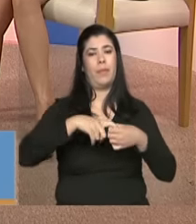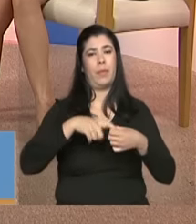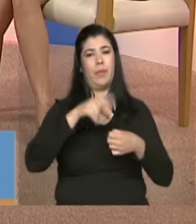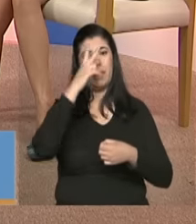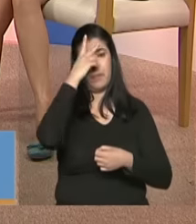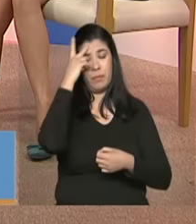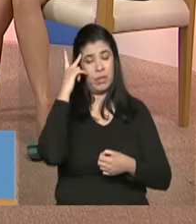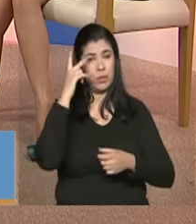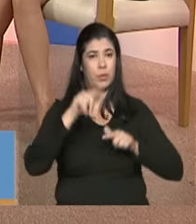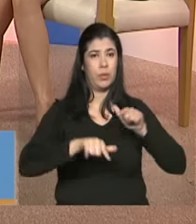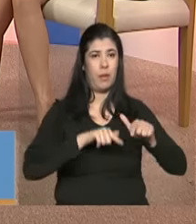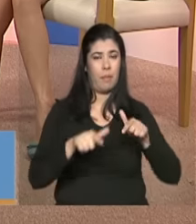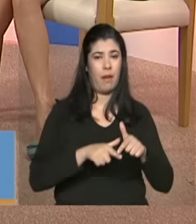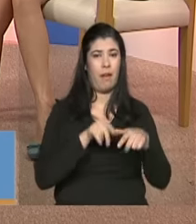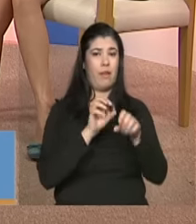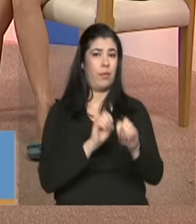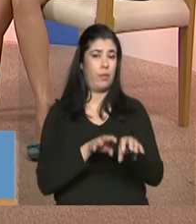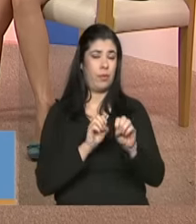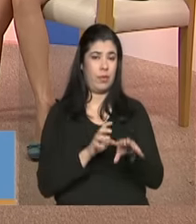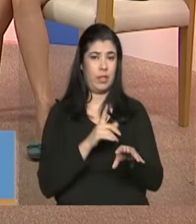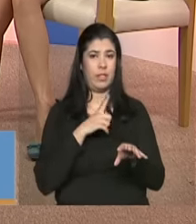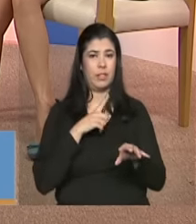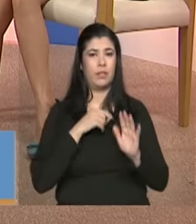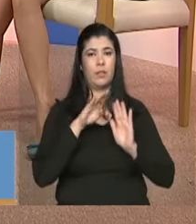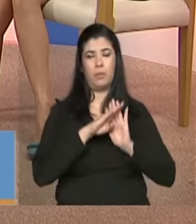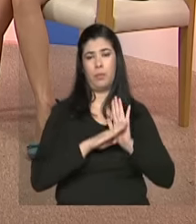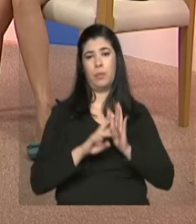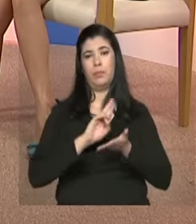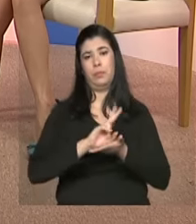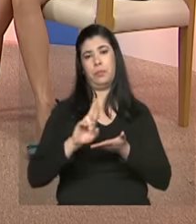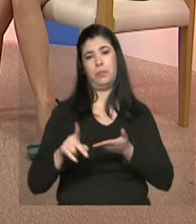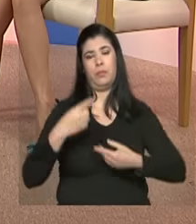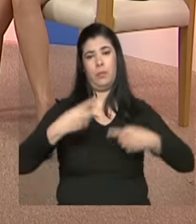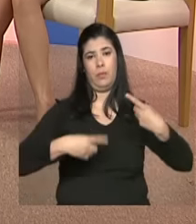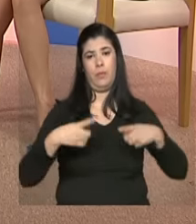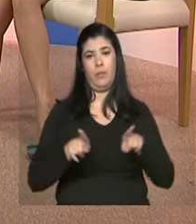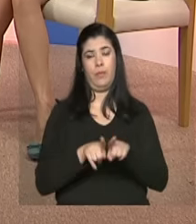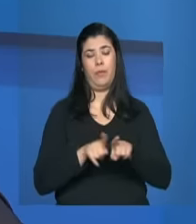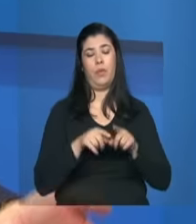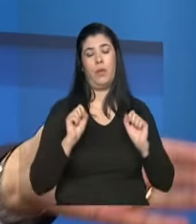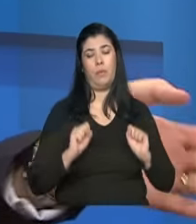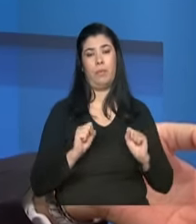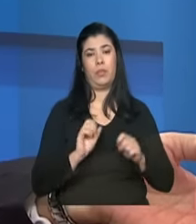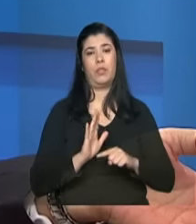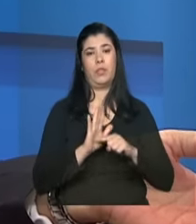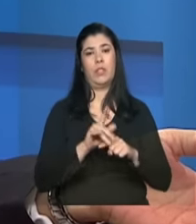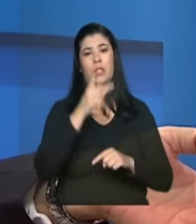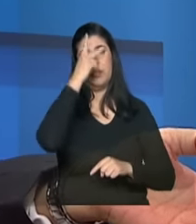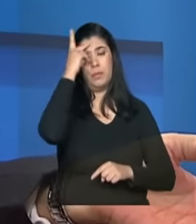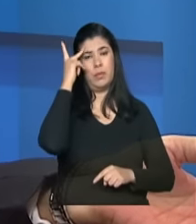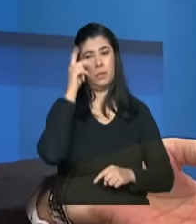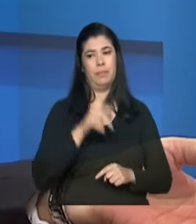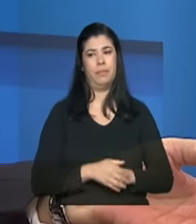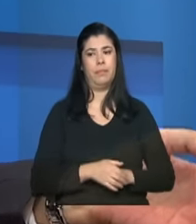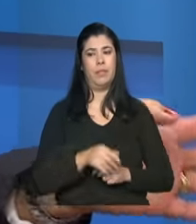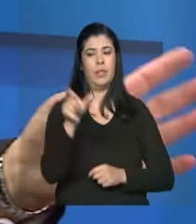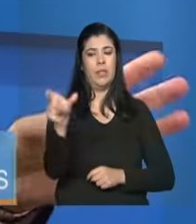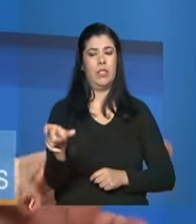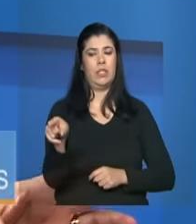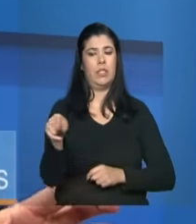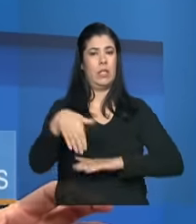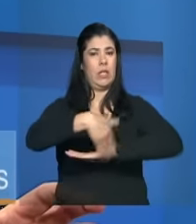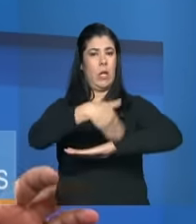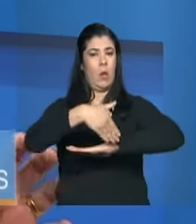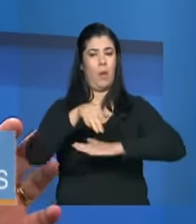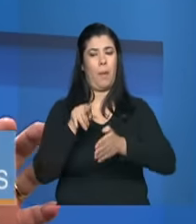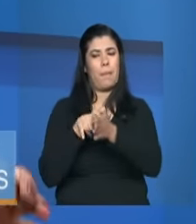Trabalho que também é um grande desafio que é exatamente poder proporcionar essa pessoa porque a abordagem na rua é o